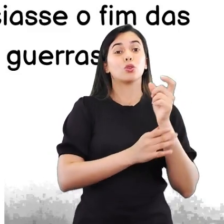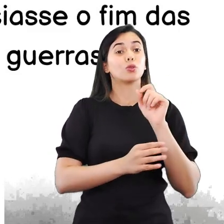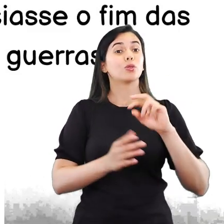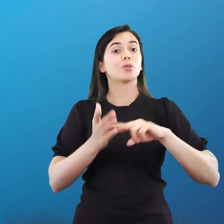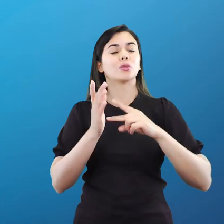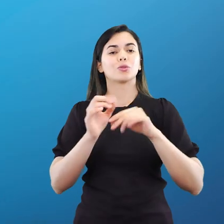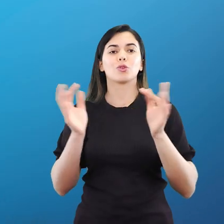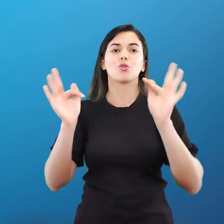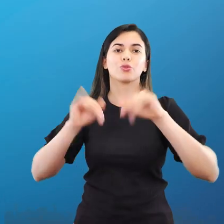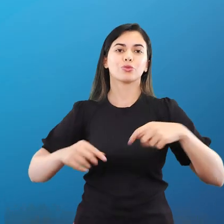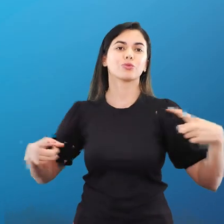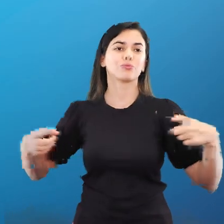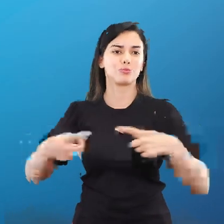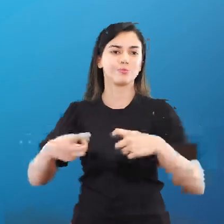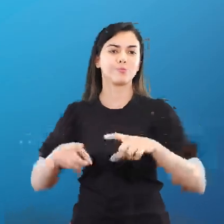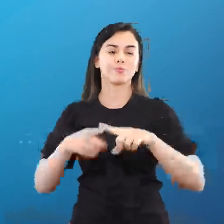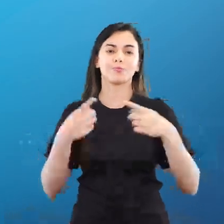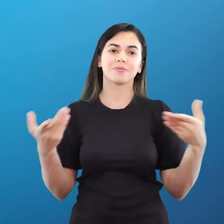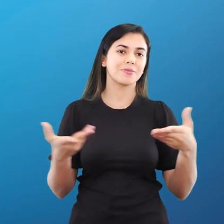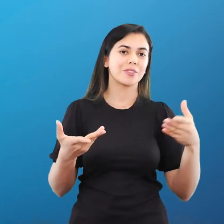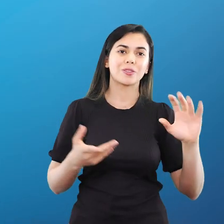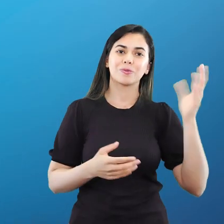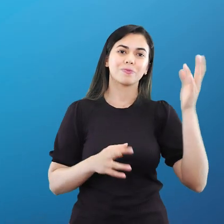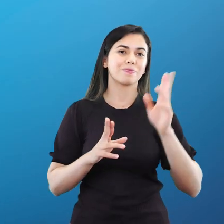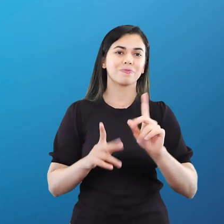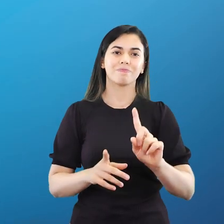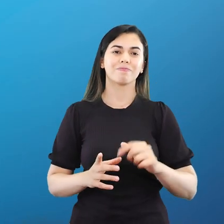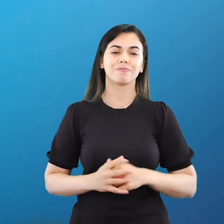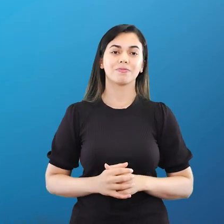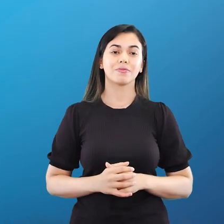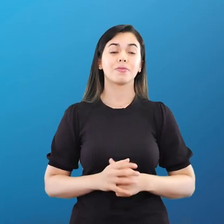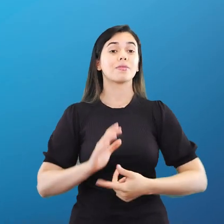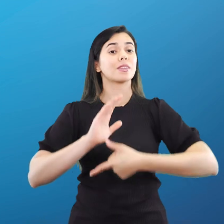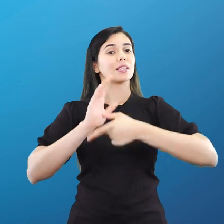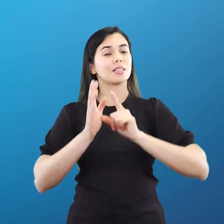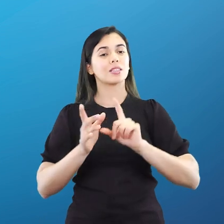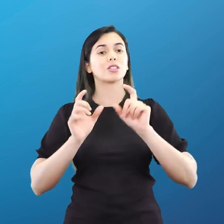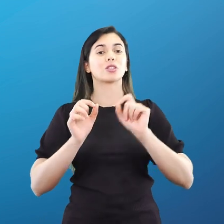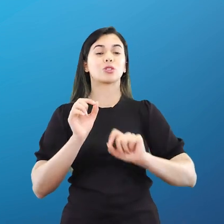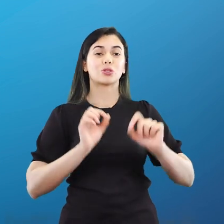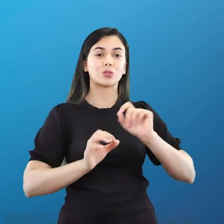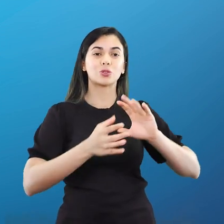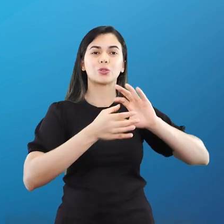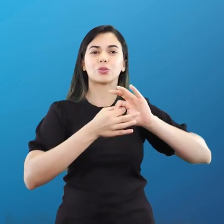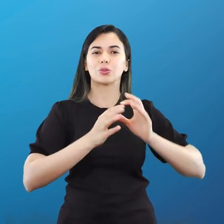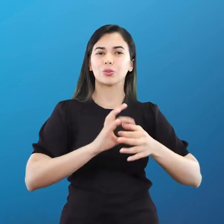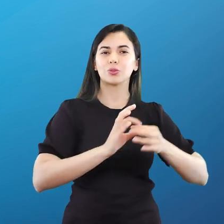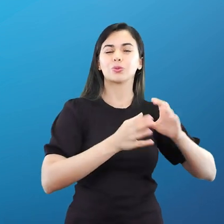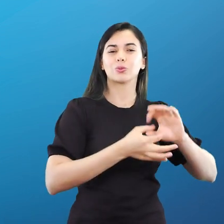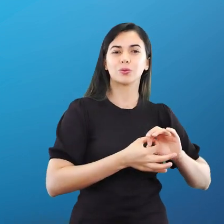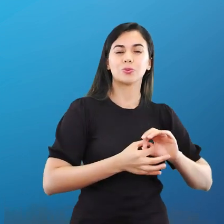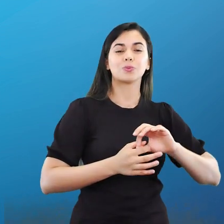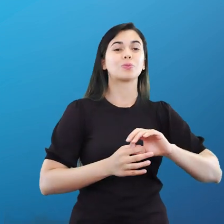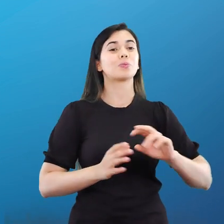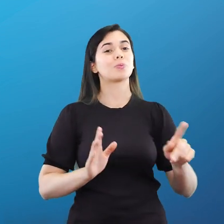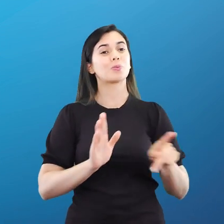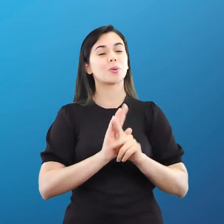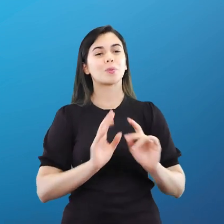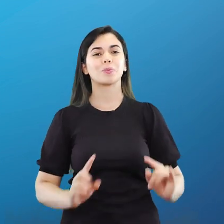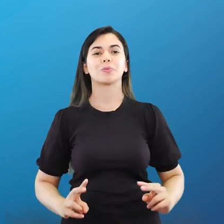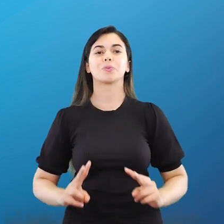das guerras. Muito antes da grande festa de abertura dos aguardados Jogos Olímpicos de Paris,